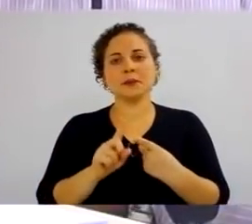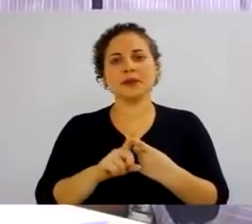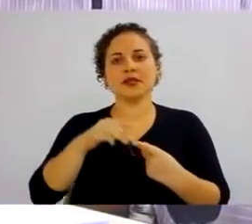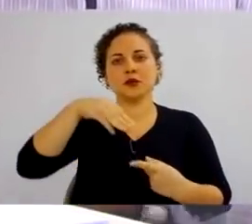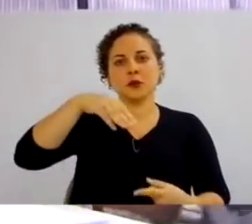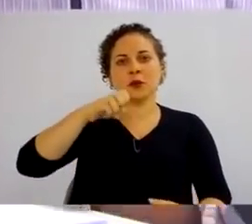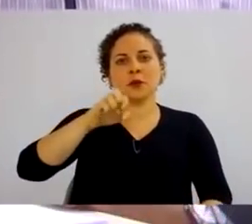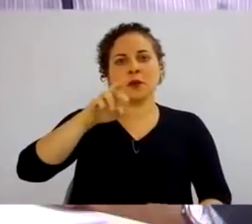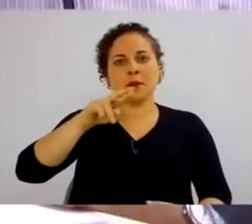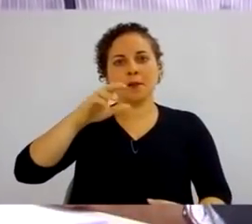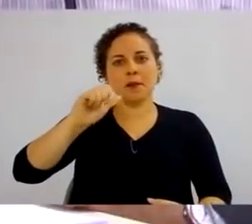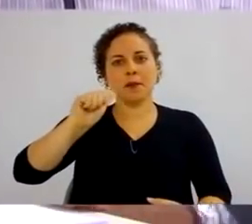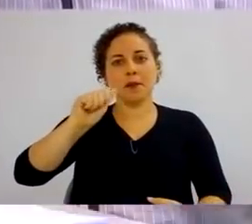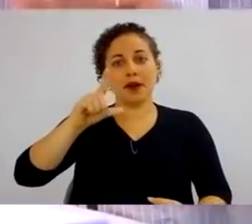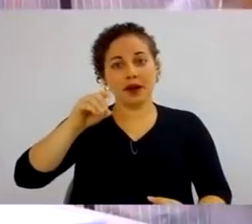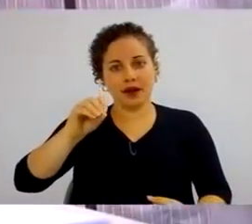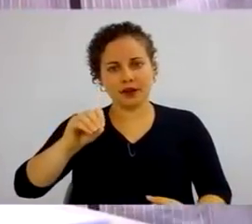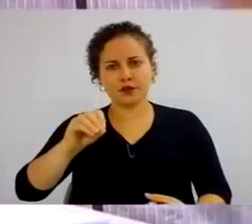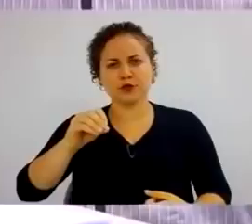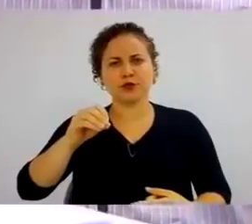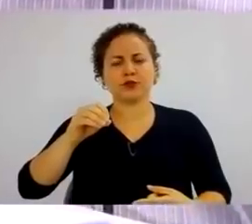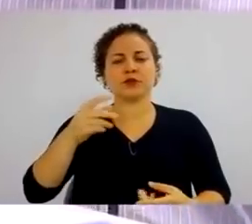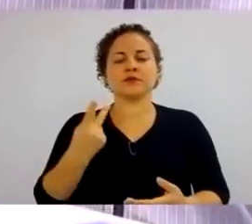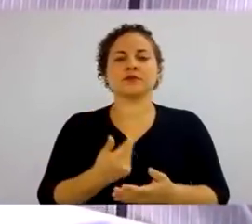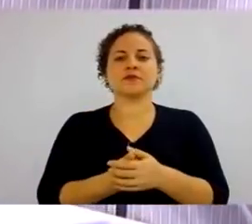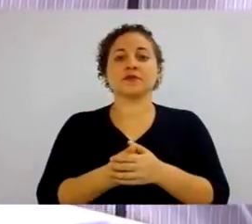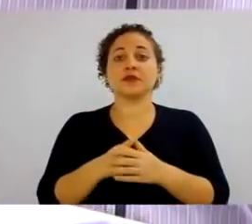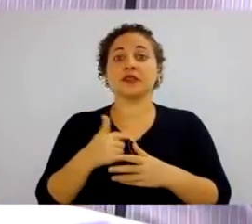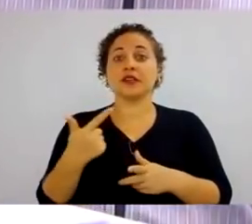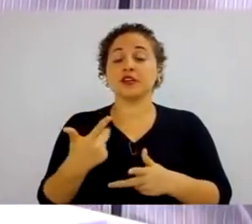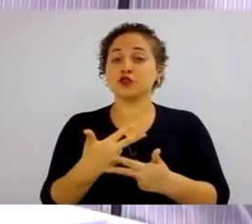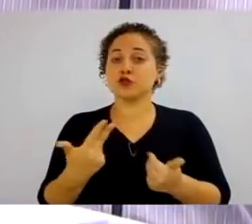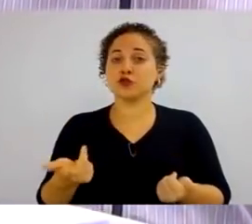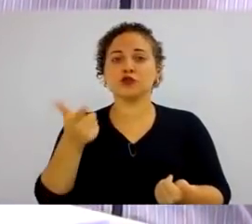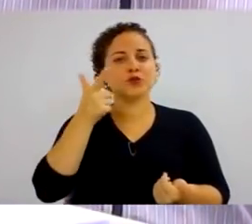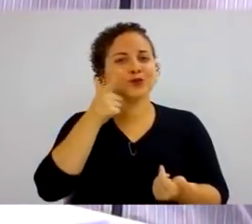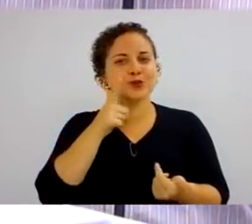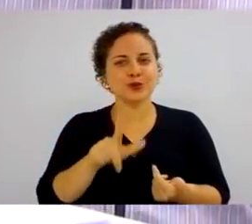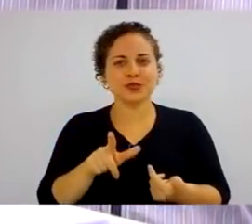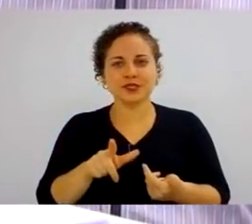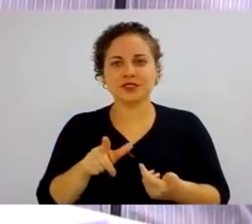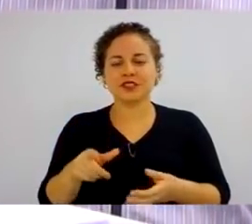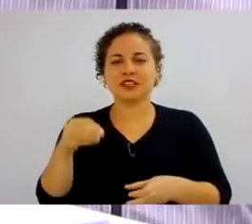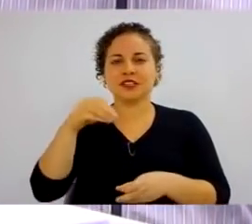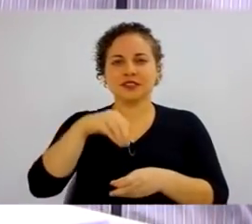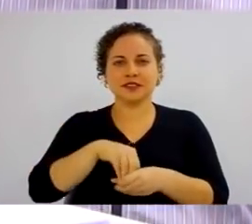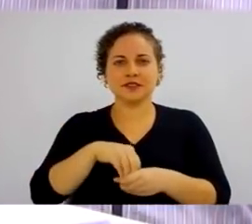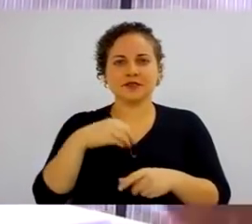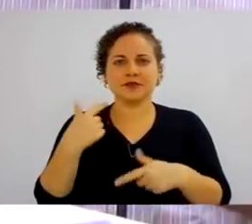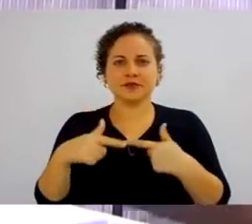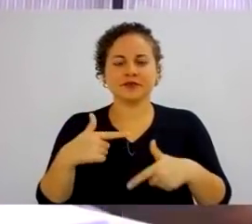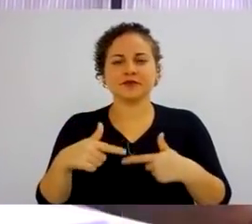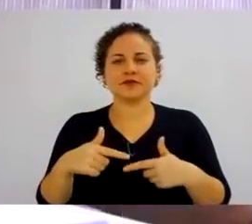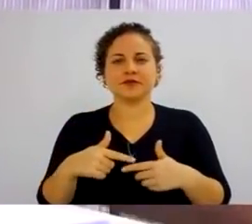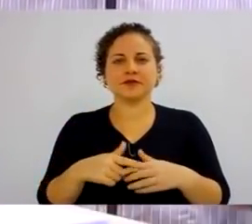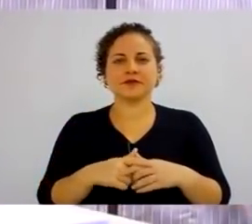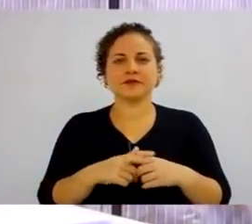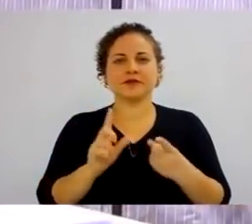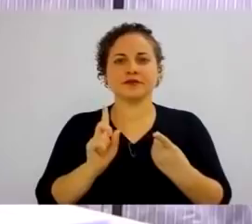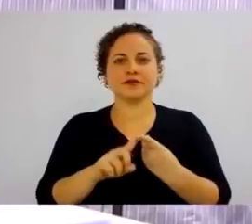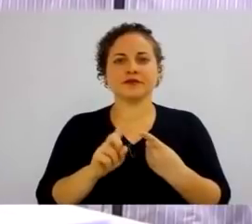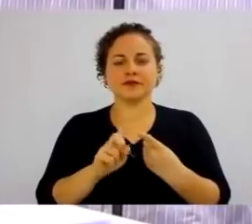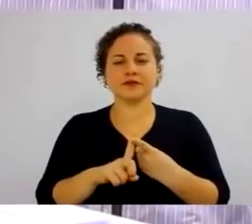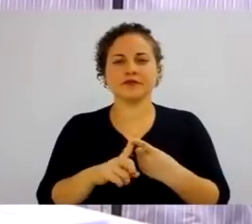competências e nos resultados que essa pessoa pode alcançar dentro da organização. Diante